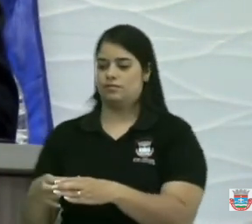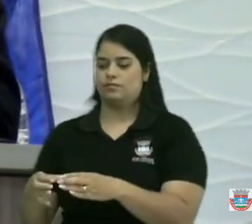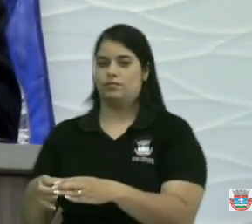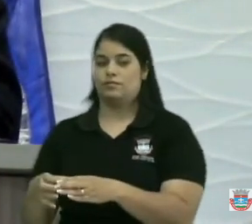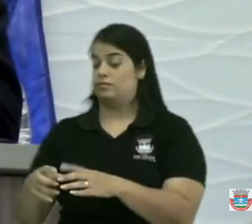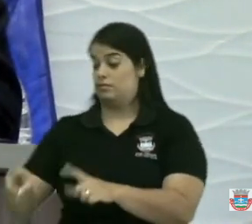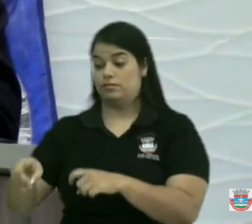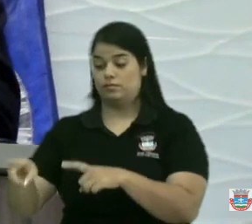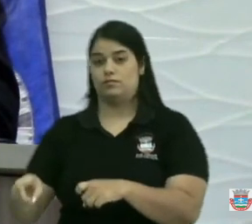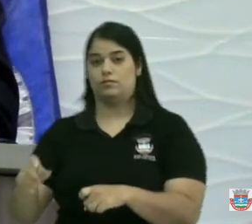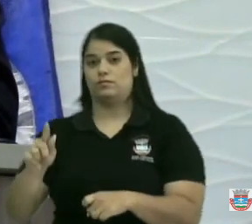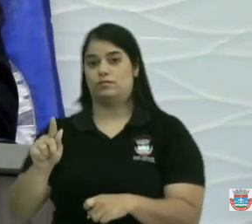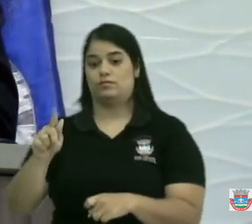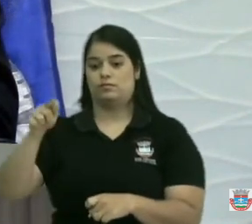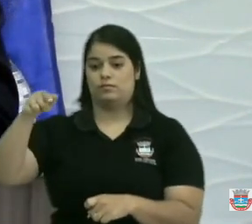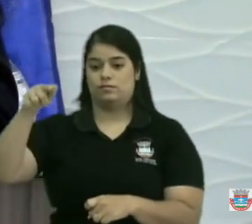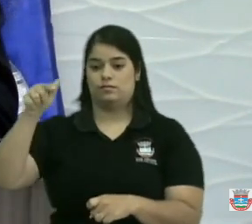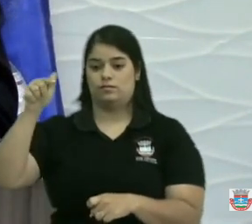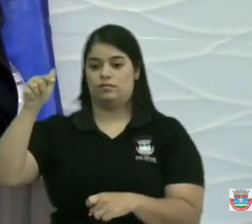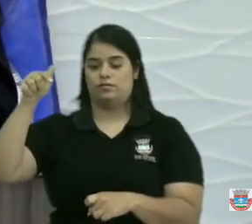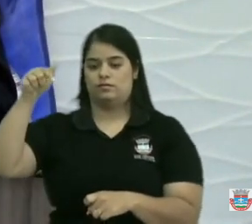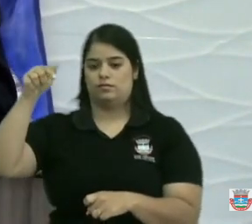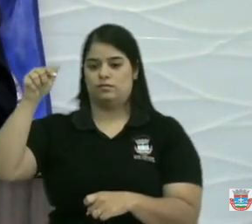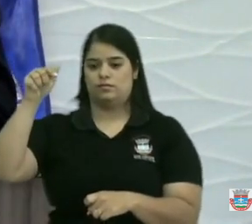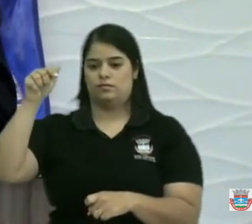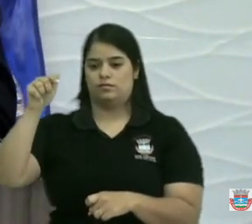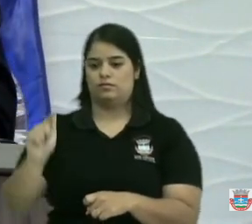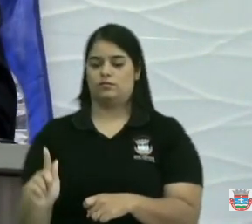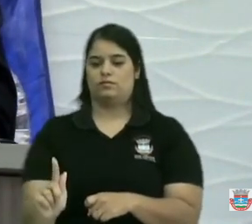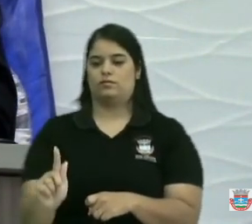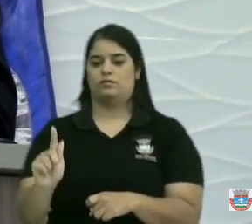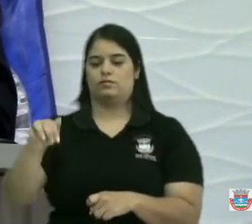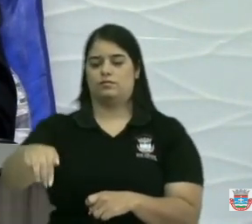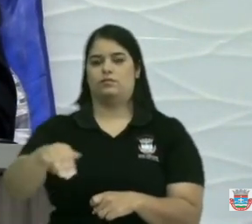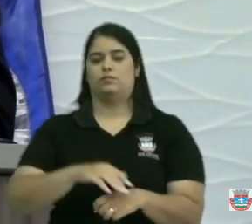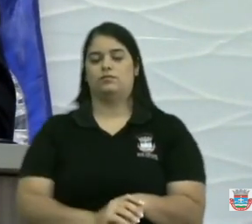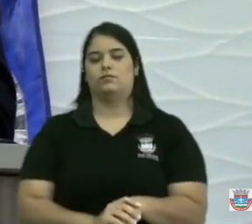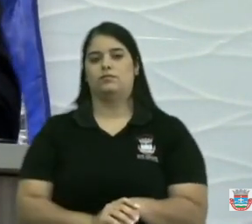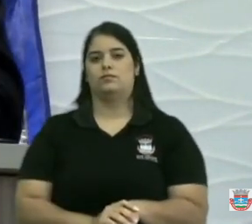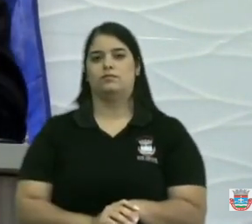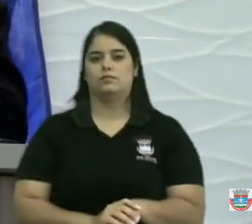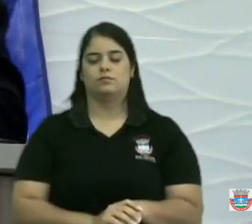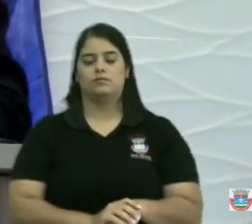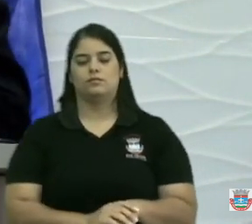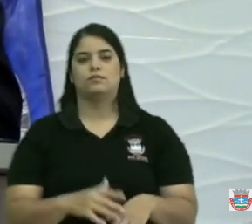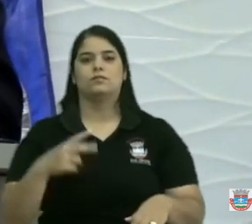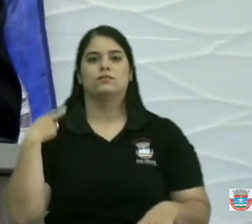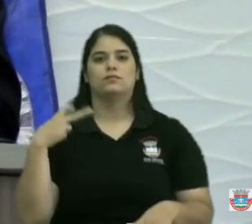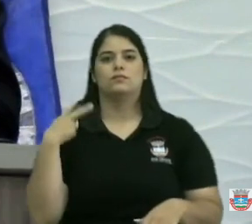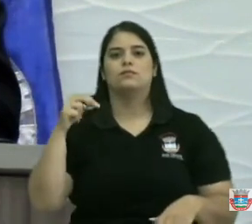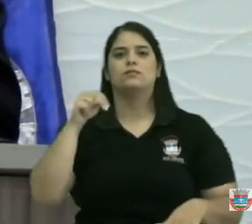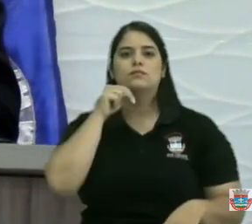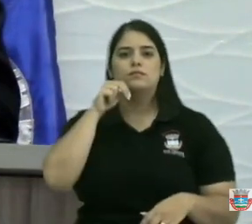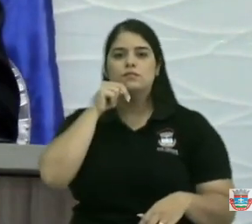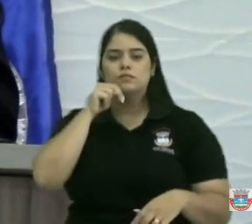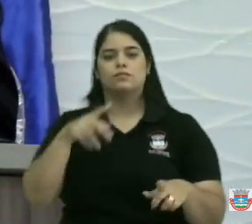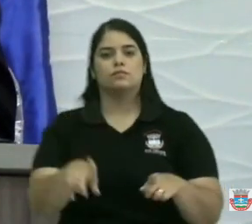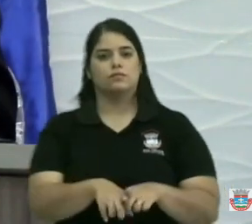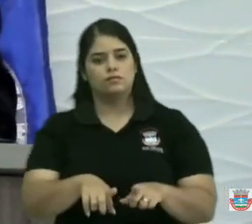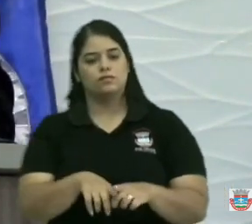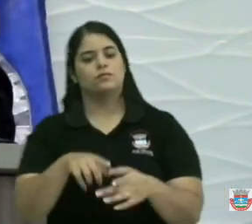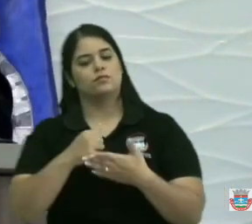Gama como o vereador também que colocou aqui um pedaço da emenda dele para lá até o momento nada